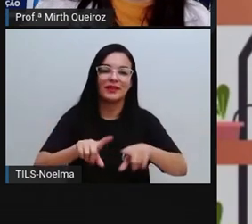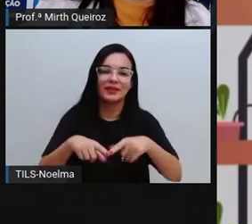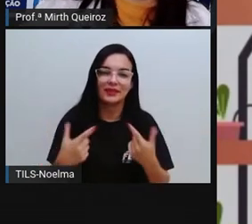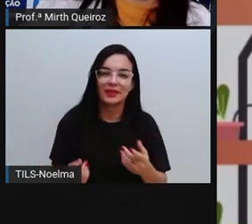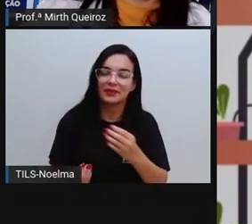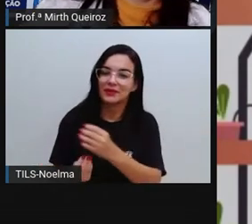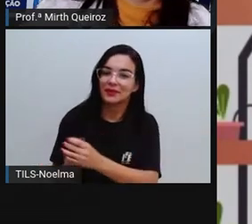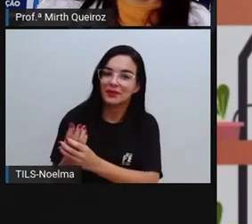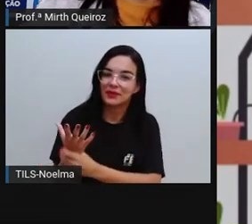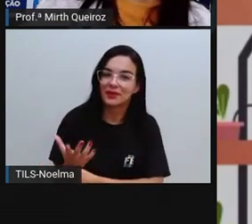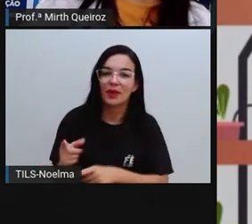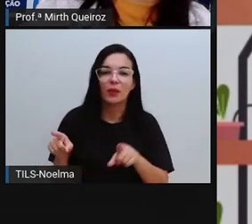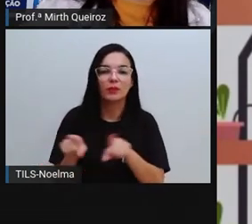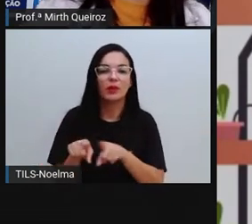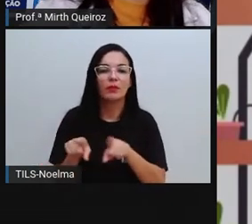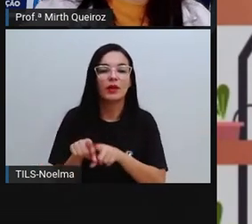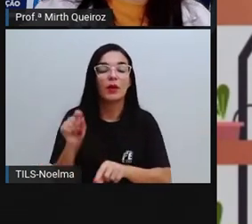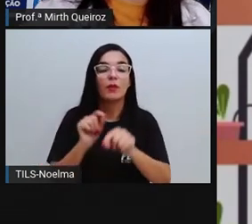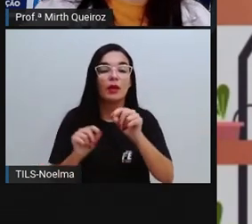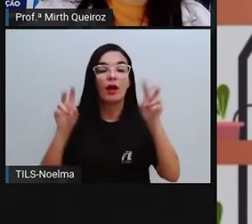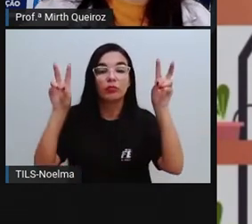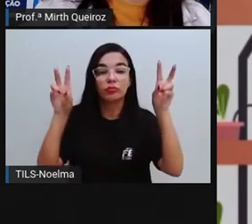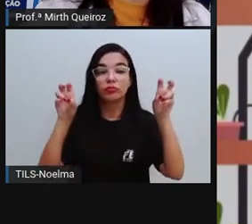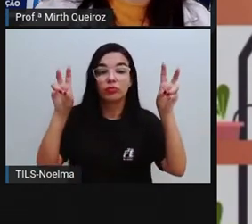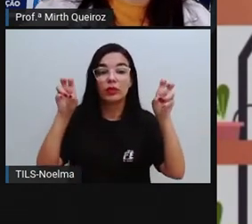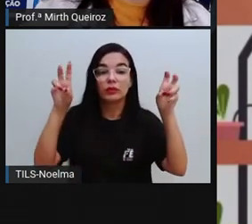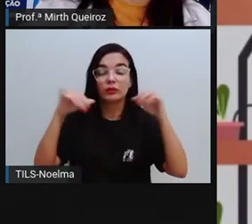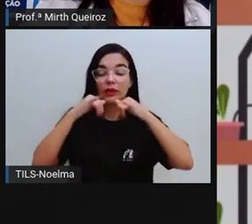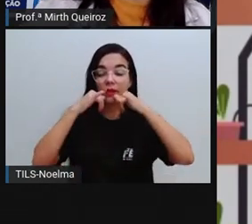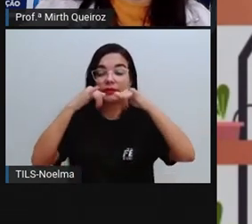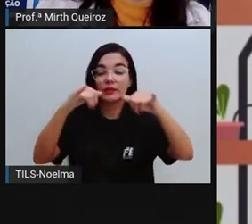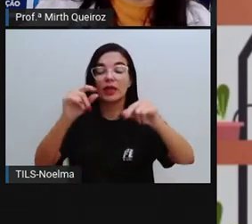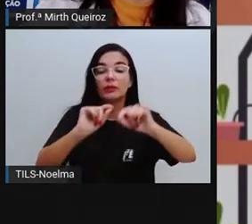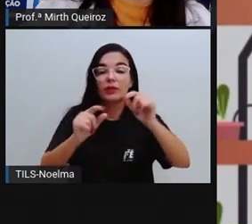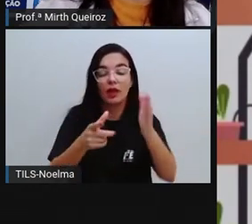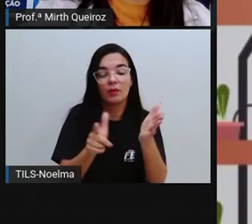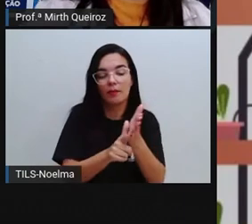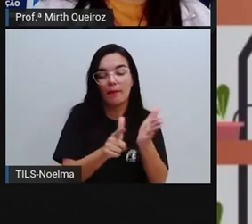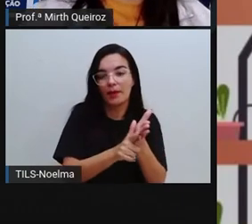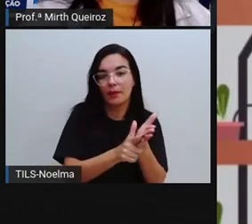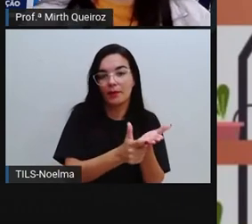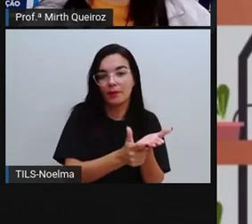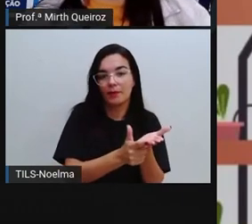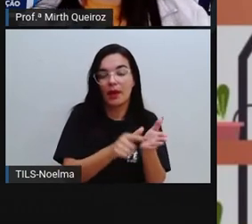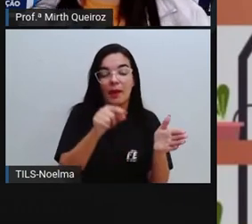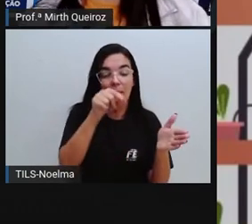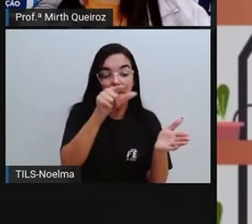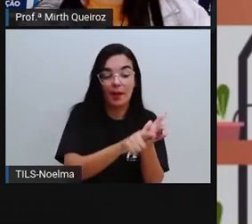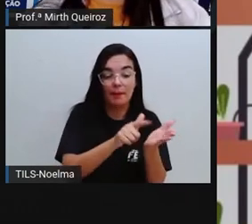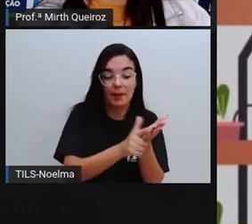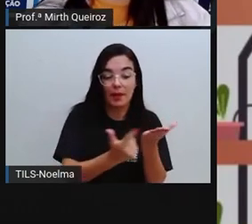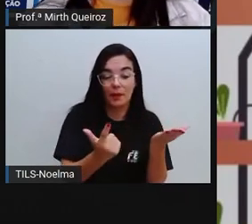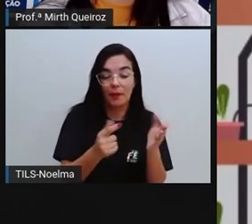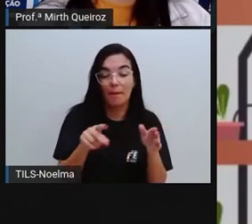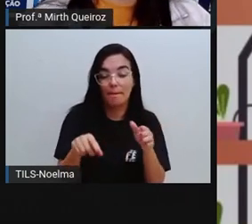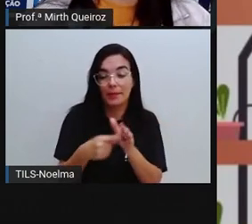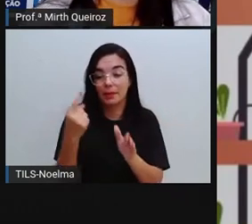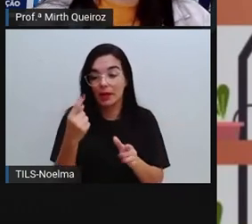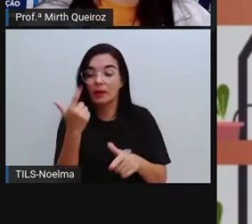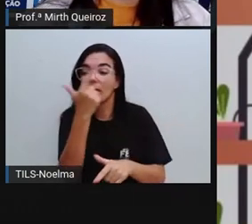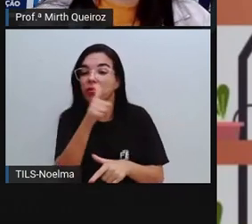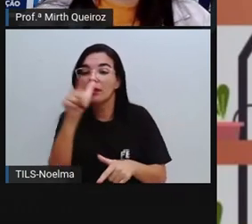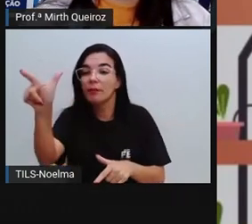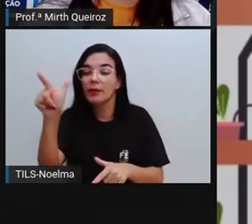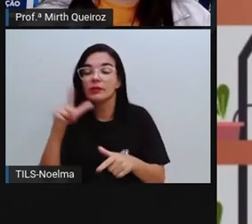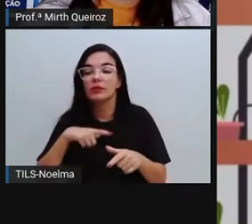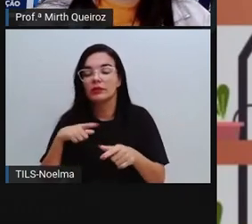quê? A partir do conteúdo que foi publicado lá em papel e obteve aí como